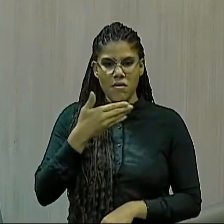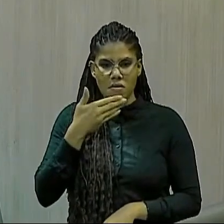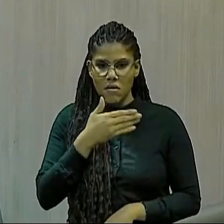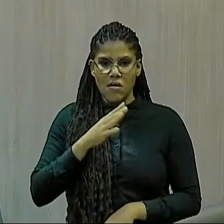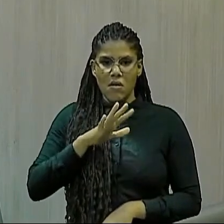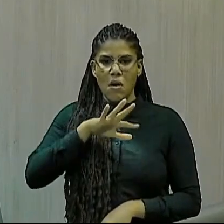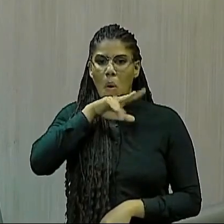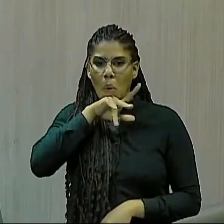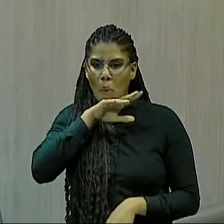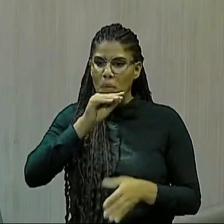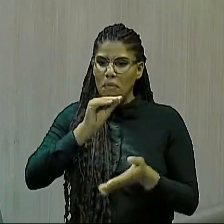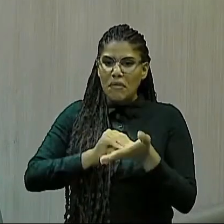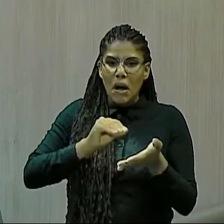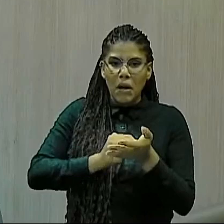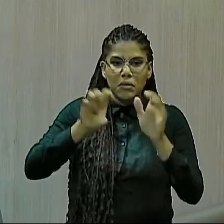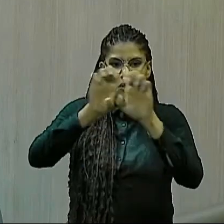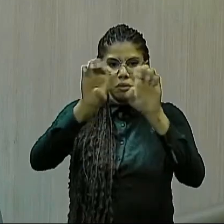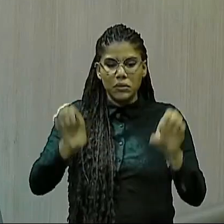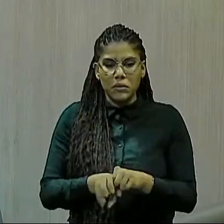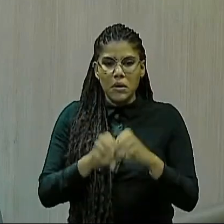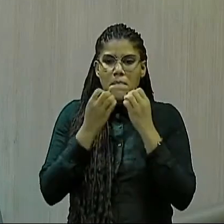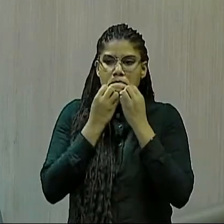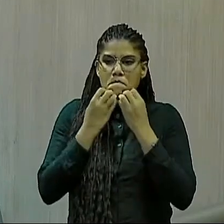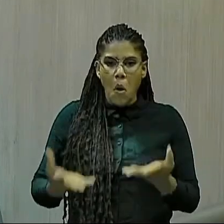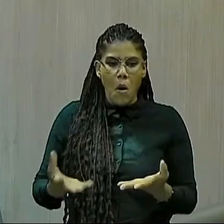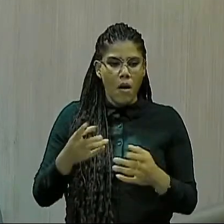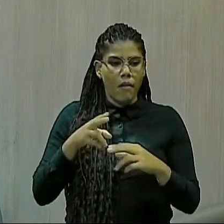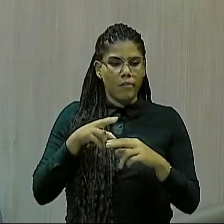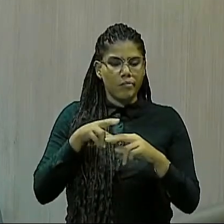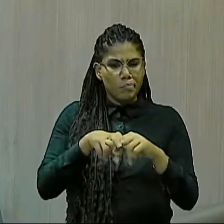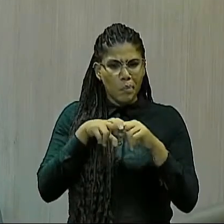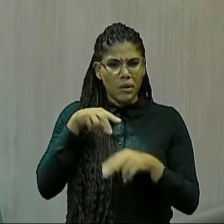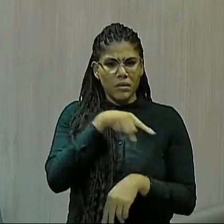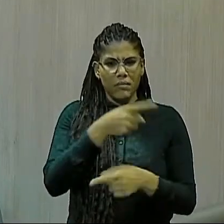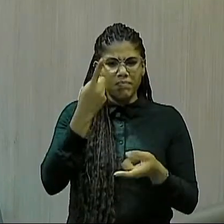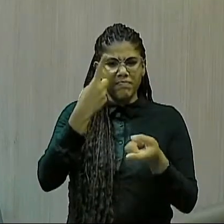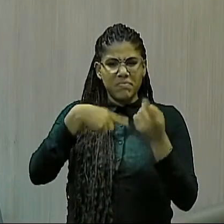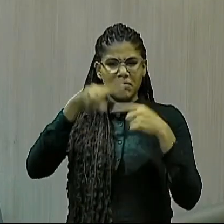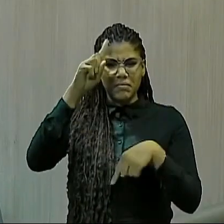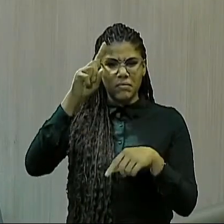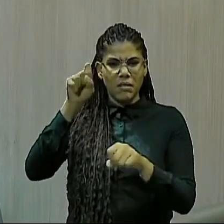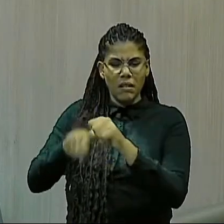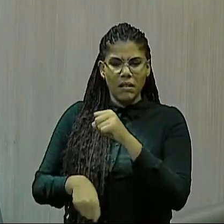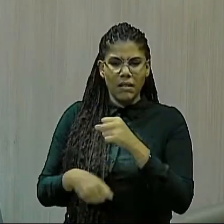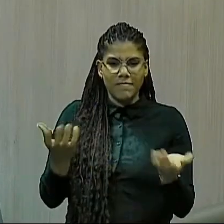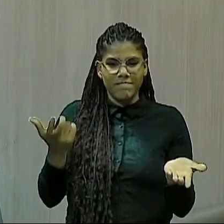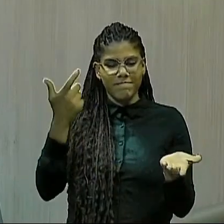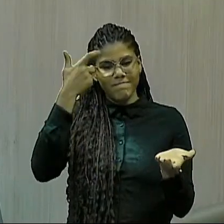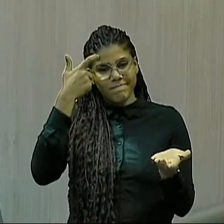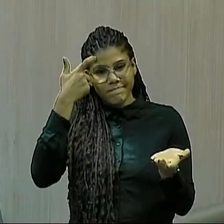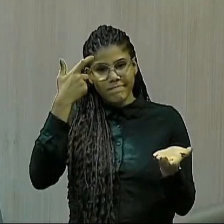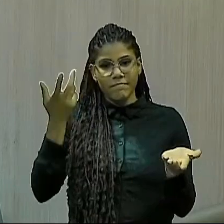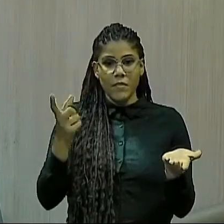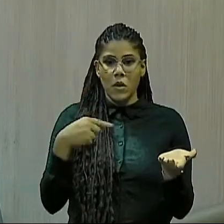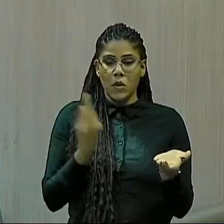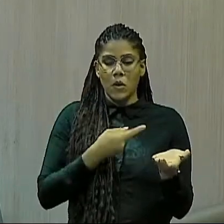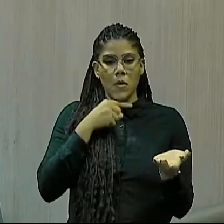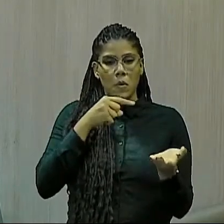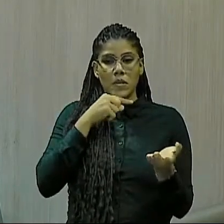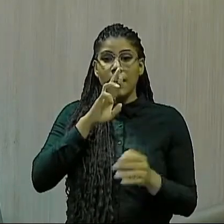Roseno, com as faltas de condições e que estamos tentando aperfeiçoá-las com esse processo do Estado, mas ninguém consegue dar uma